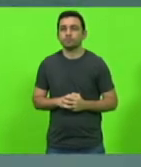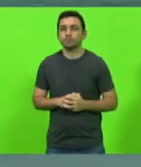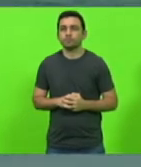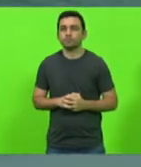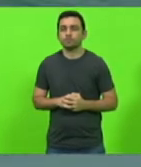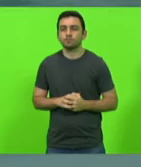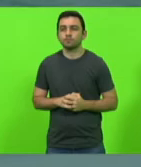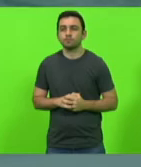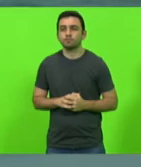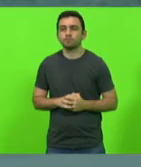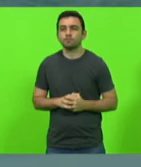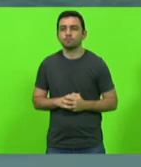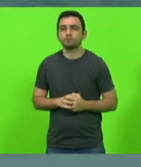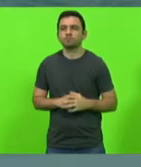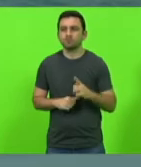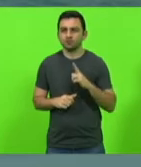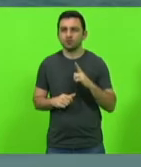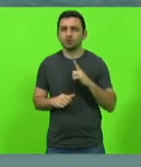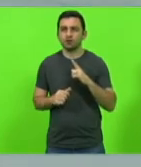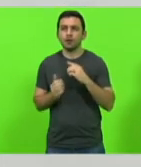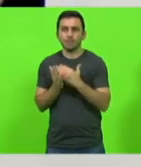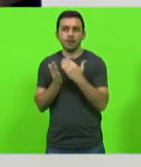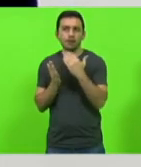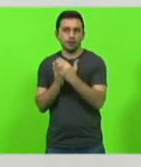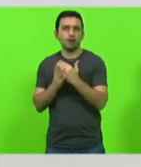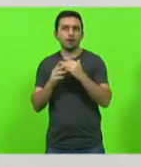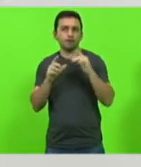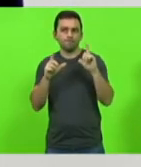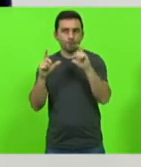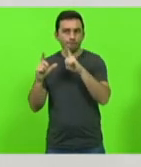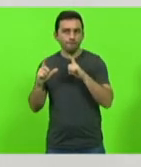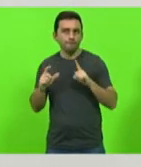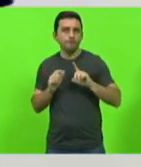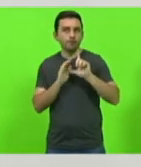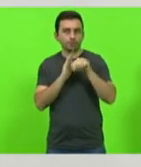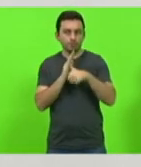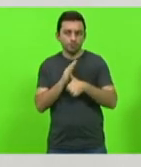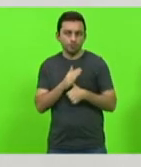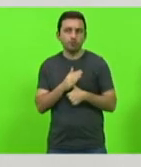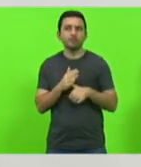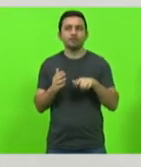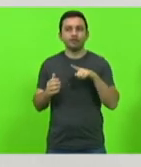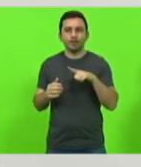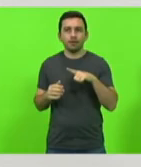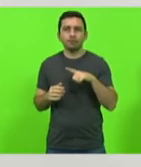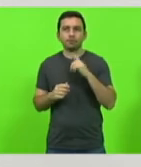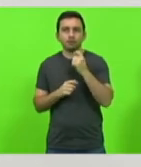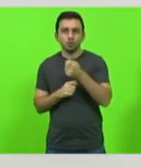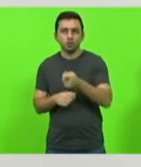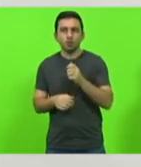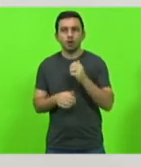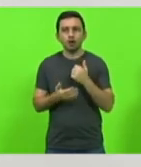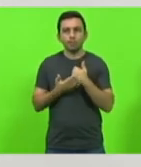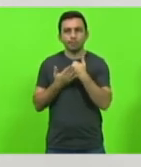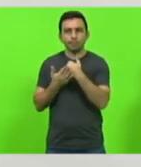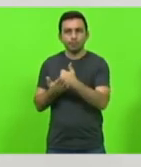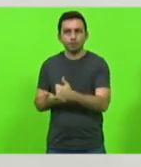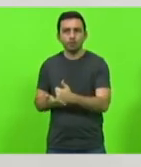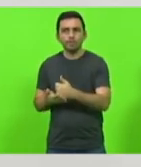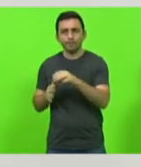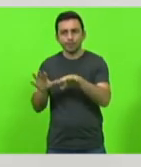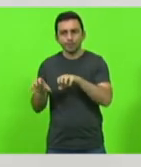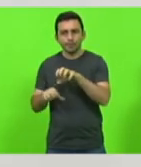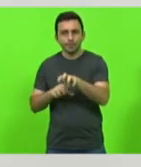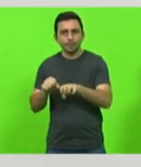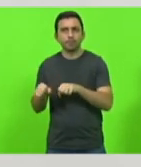nós temos mais fotos ali depois do naufrágio em si dos pescadores ali ajudando ali para recolher a embarcação